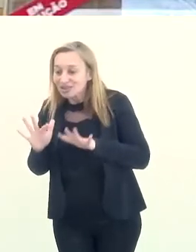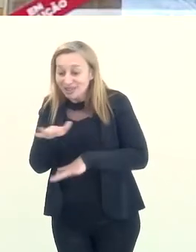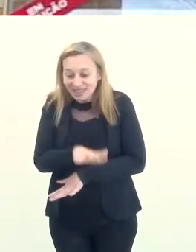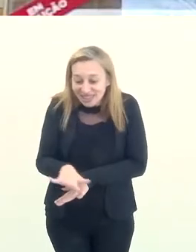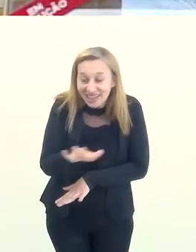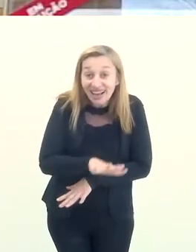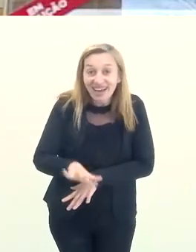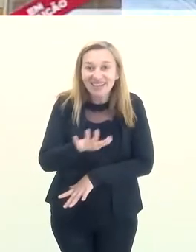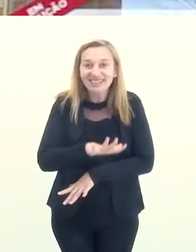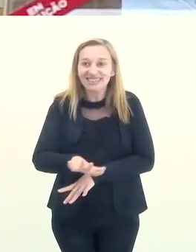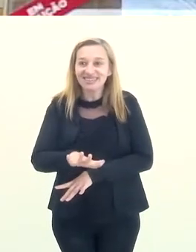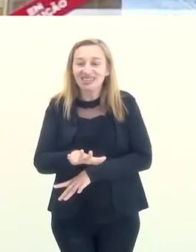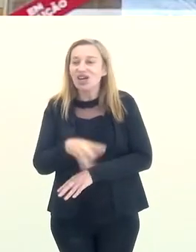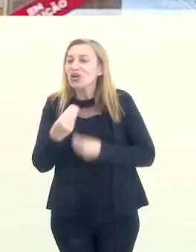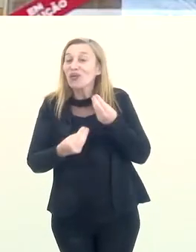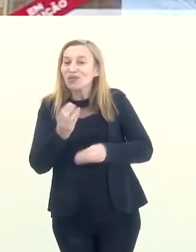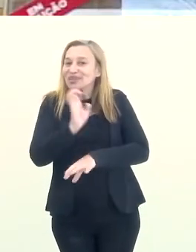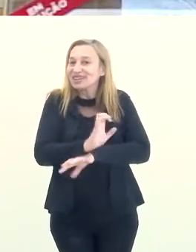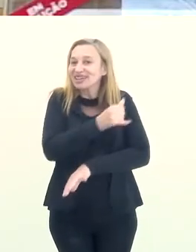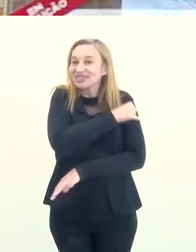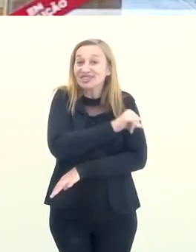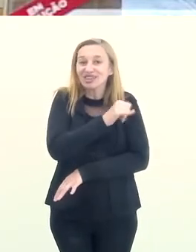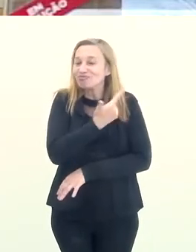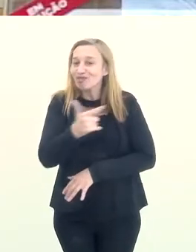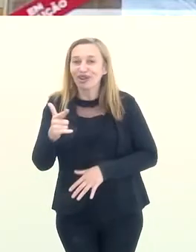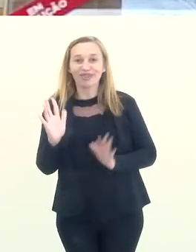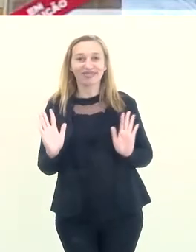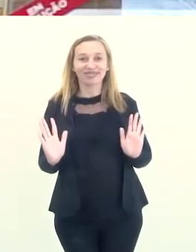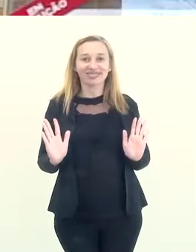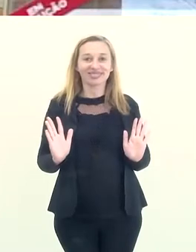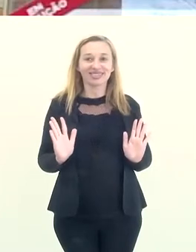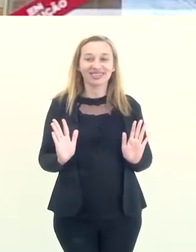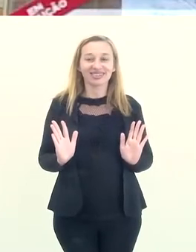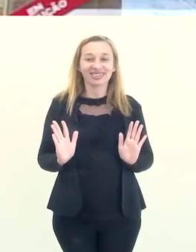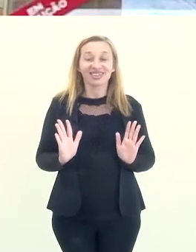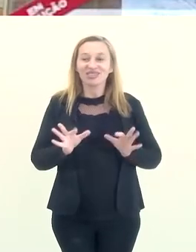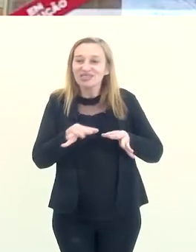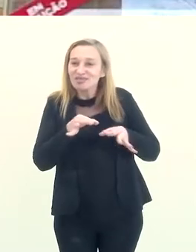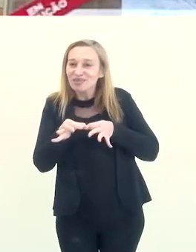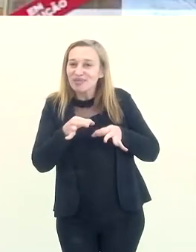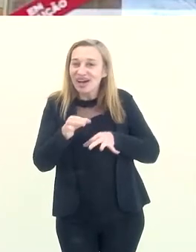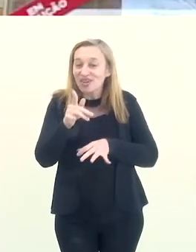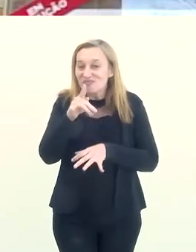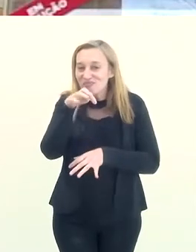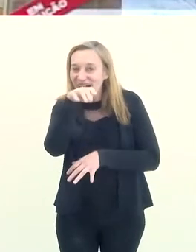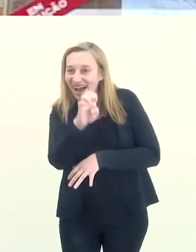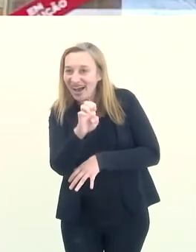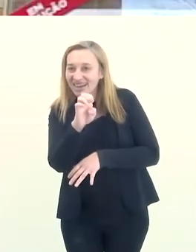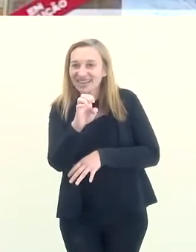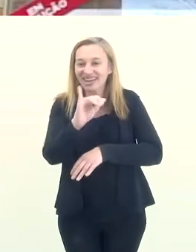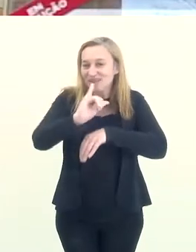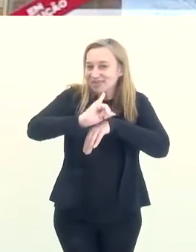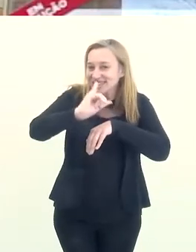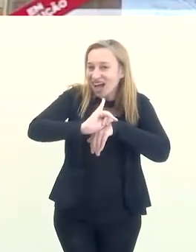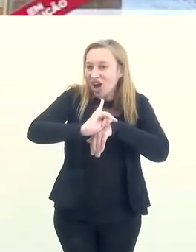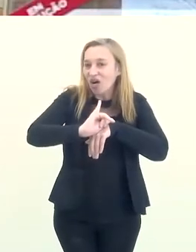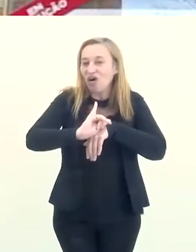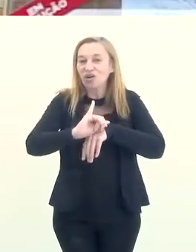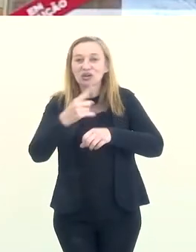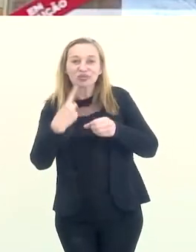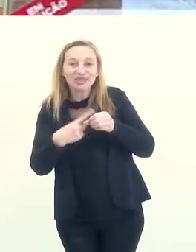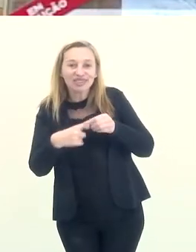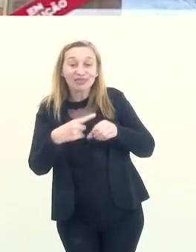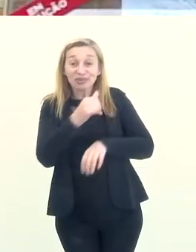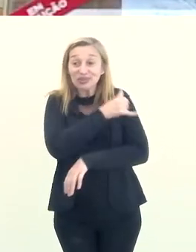muita atenção das crianças. E como o estado do Rio de Janeiro não tem, e quando se monta em algum parque na capital,